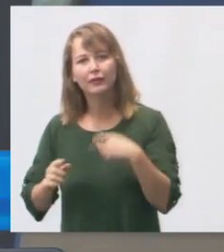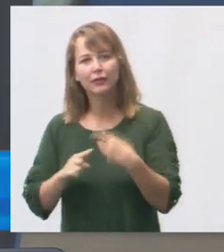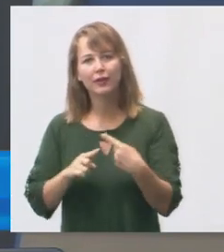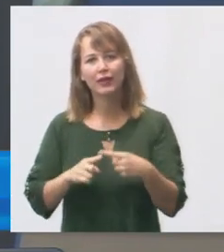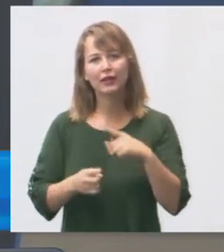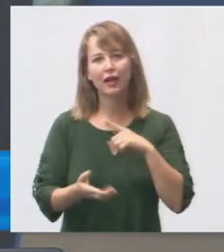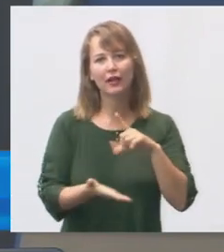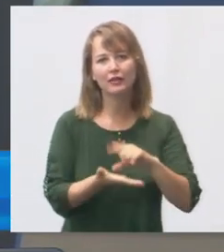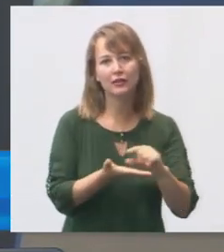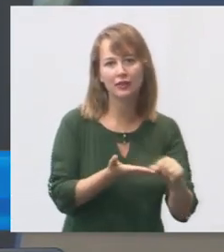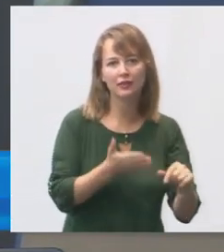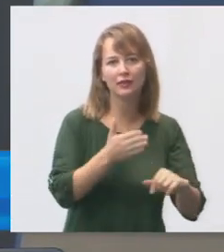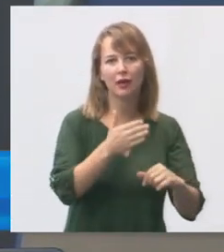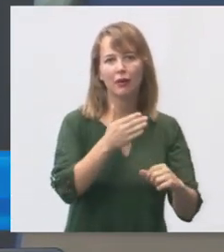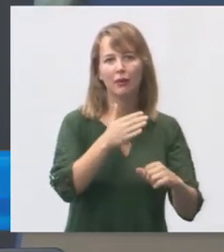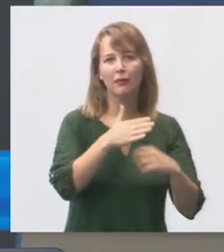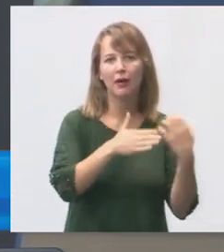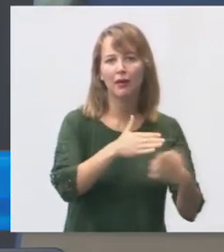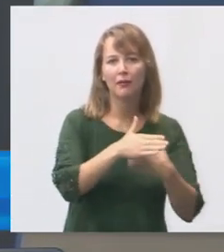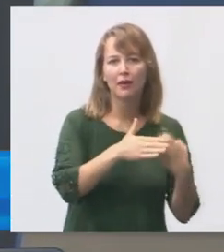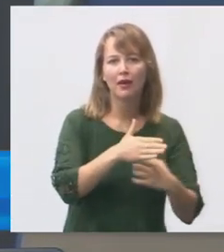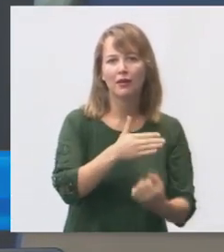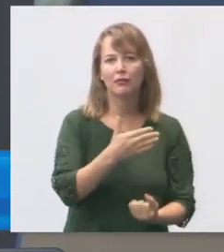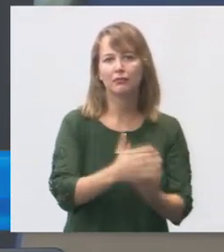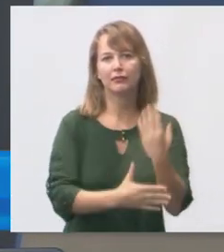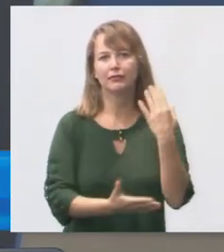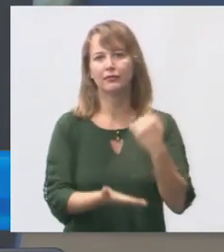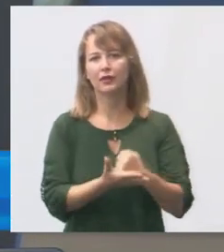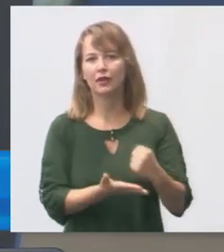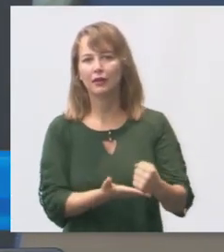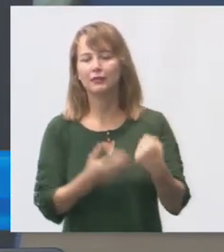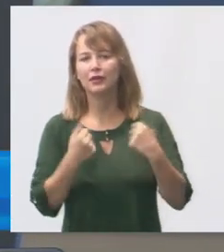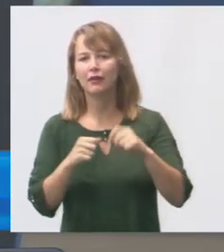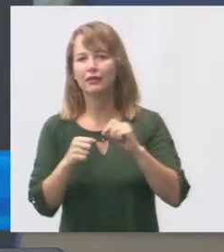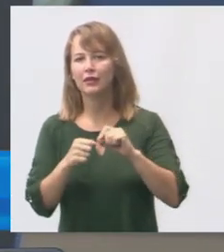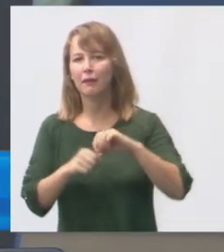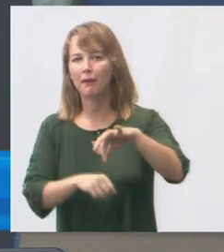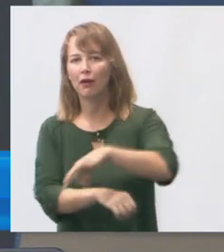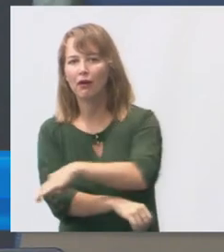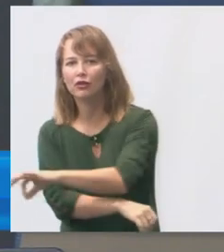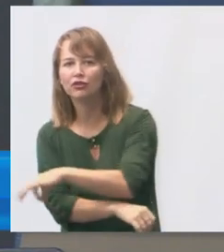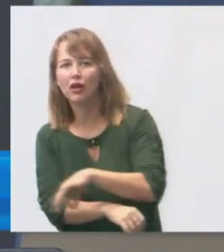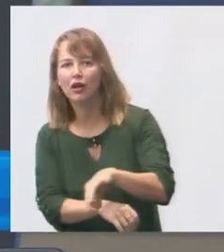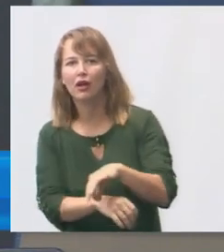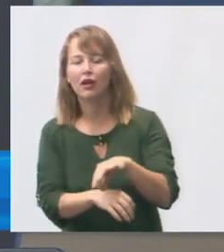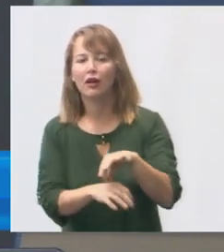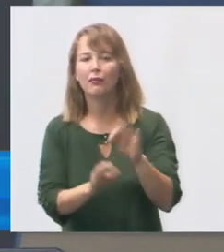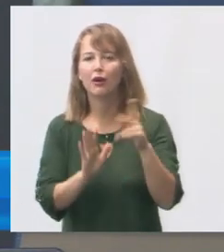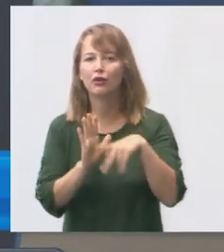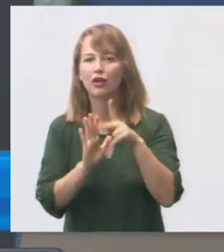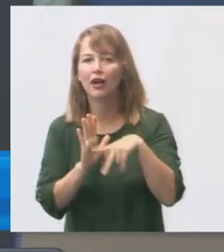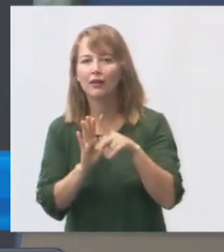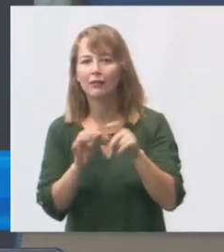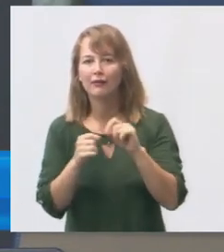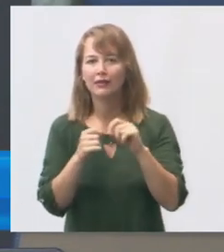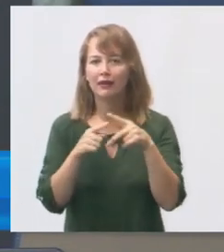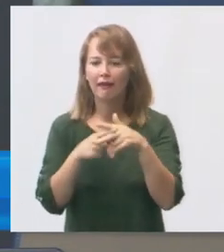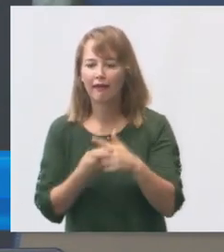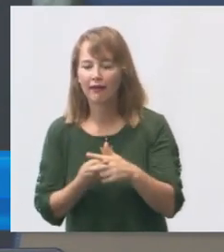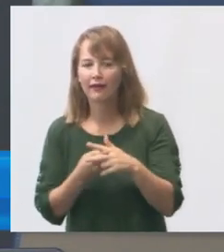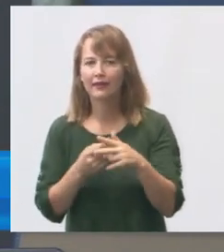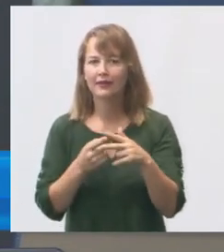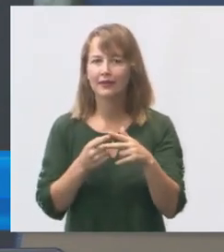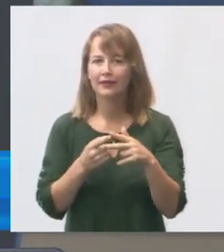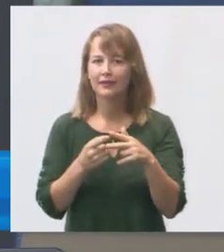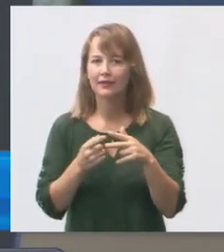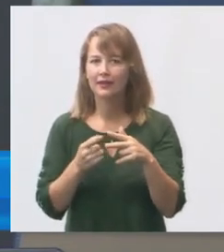aí a Secretaria fala que tem que fazer um projeto para a central de serviço fazer alguma gambiarra, porque a central de serviço faz gambiarra, não